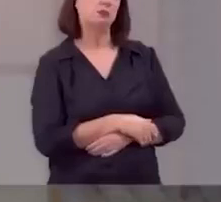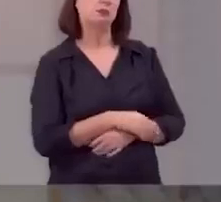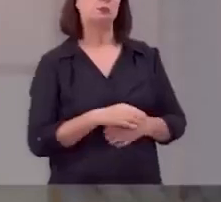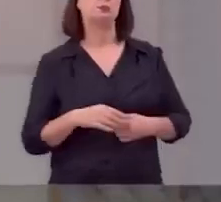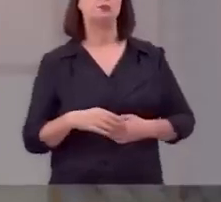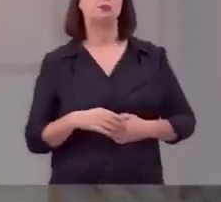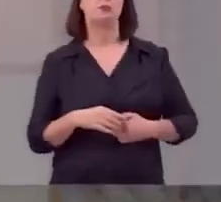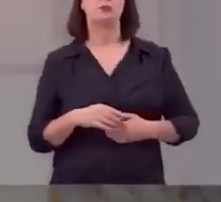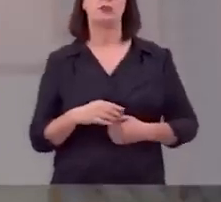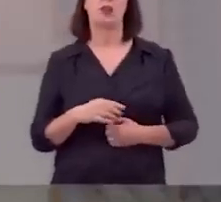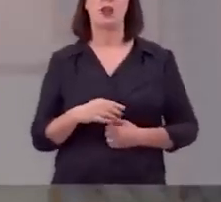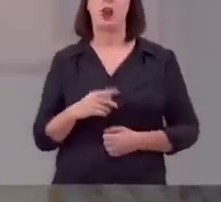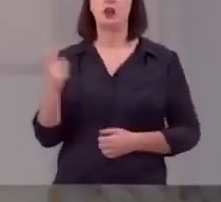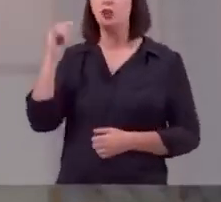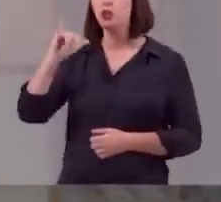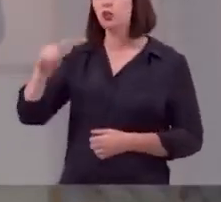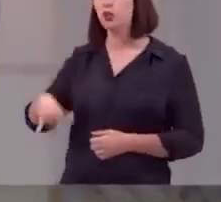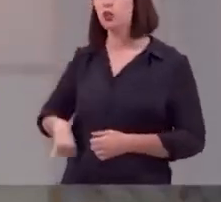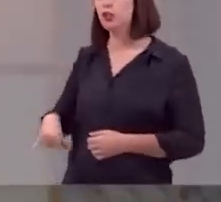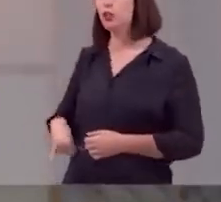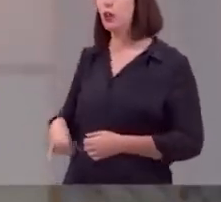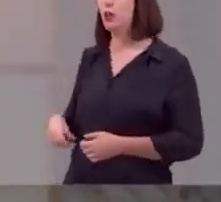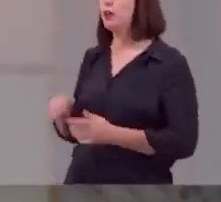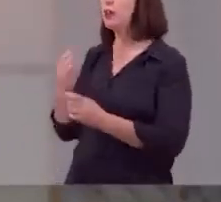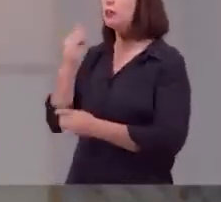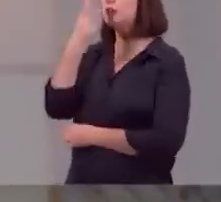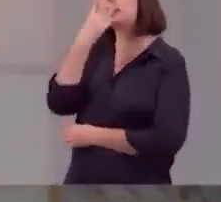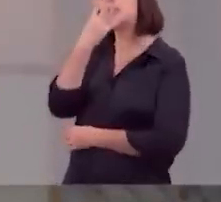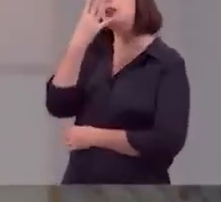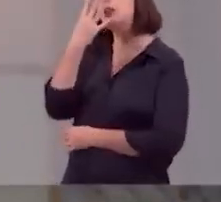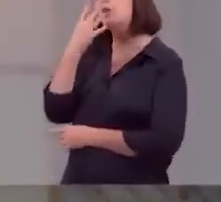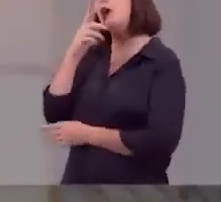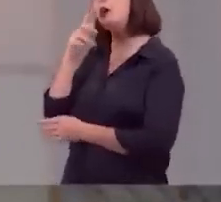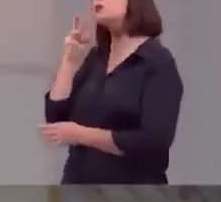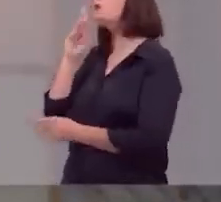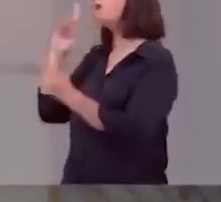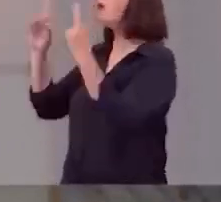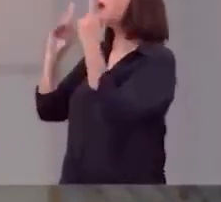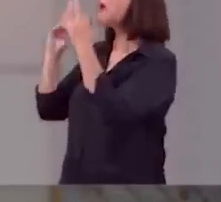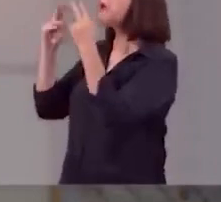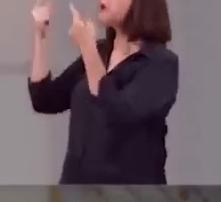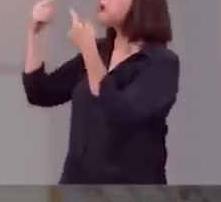Jó levantou aos céus trinta e quatro queixas contra Deus